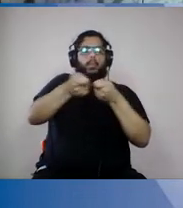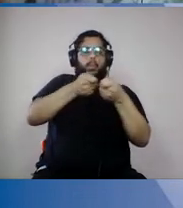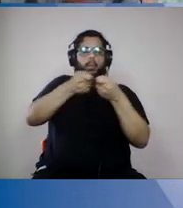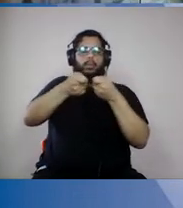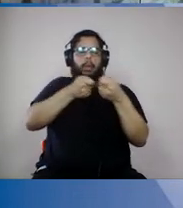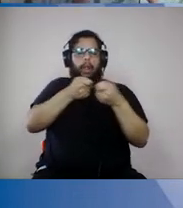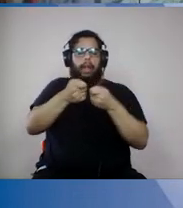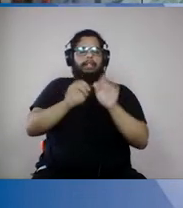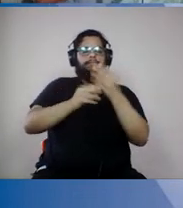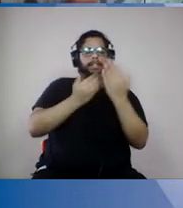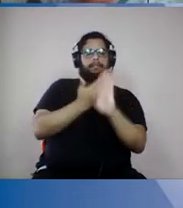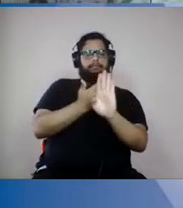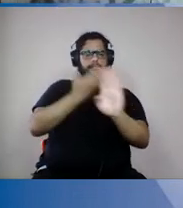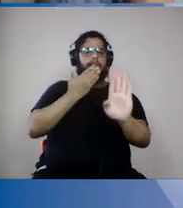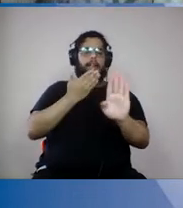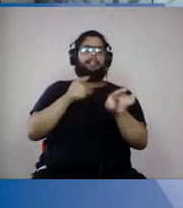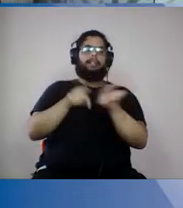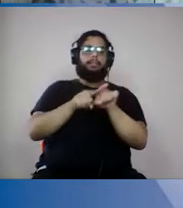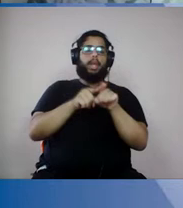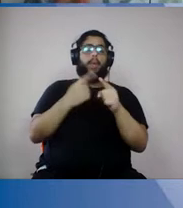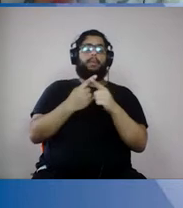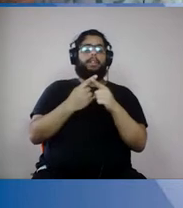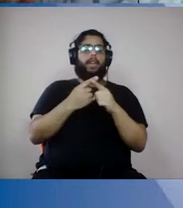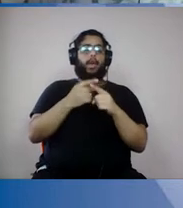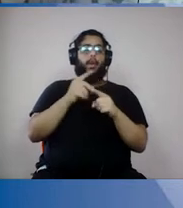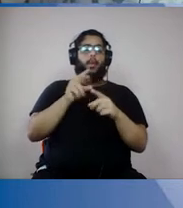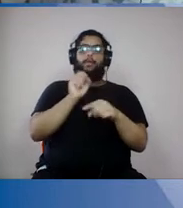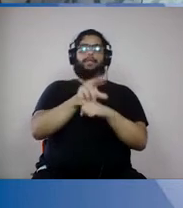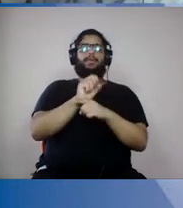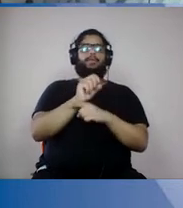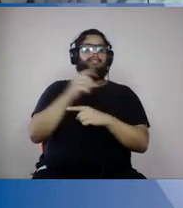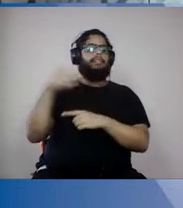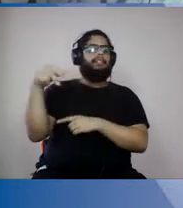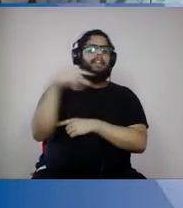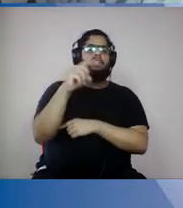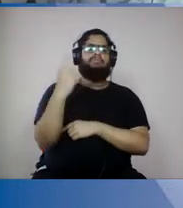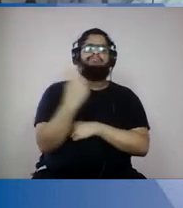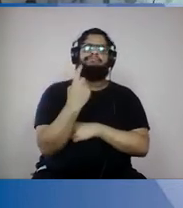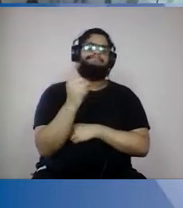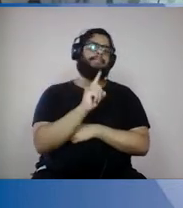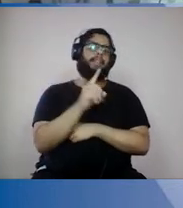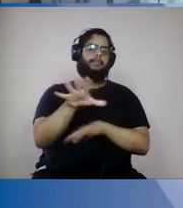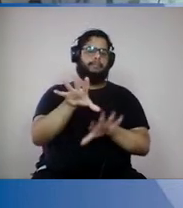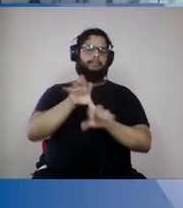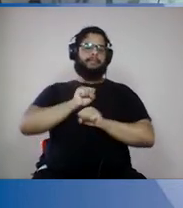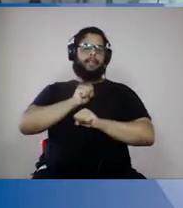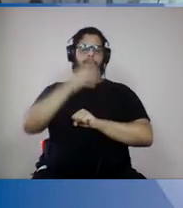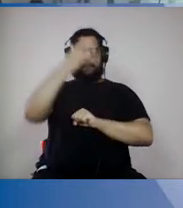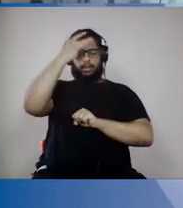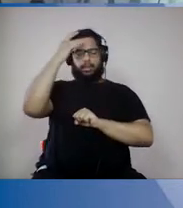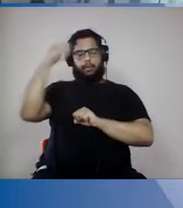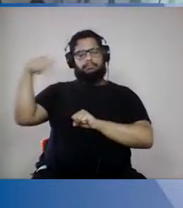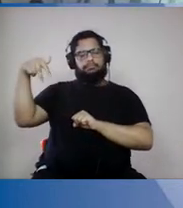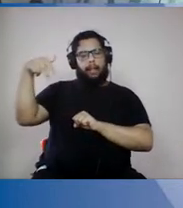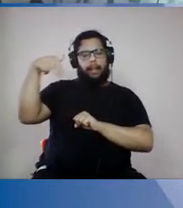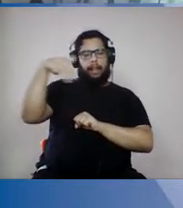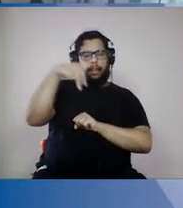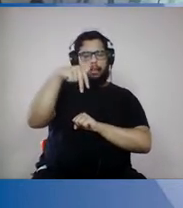distanciamento social, porque o vírus circula é com as pessoas, ele não circula sozinho. Então nós precisamos fazer isolamento social,